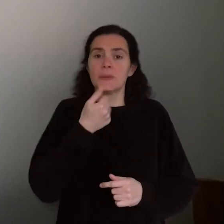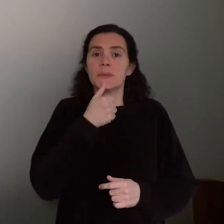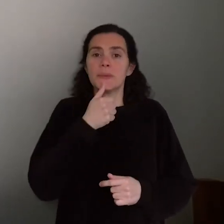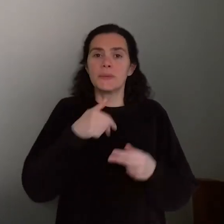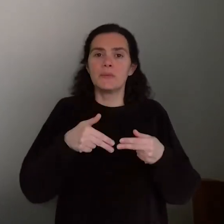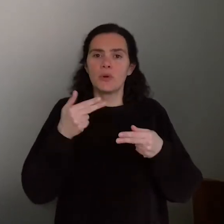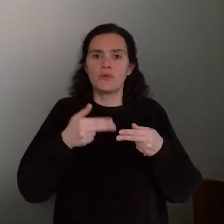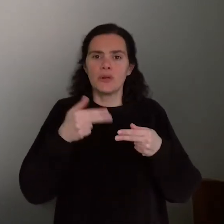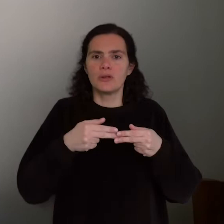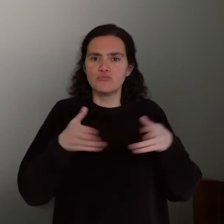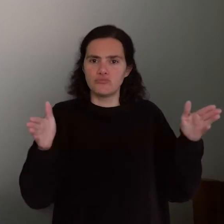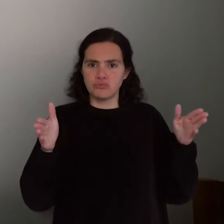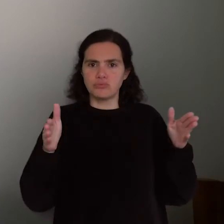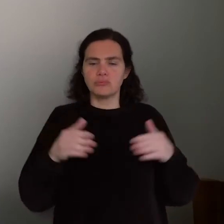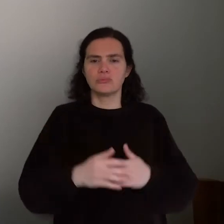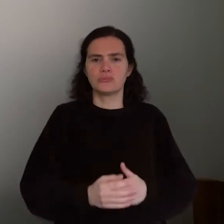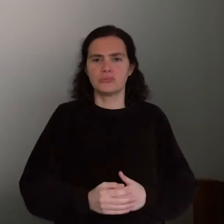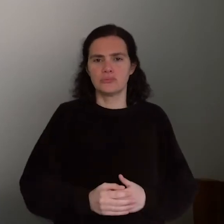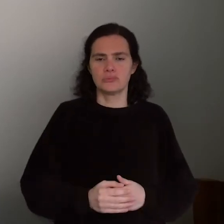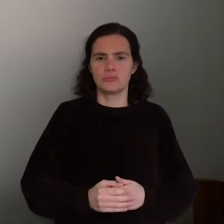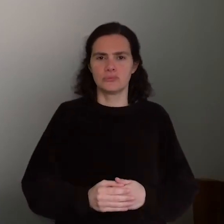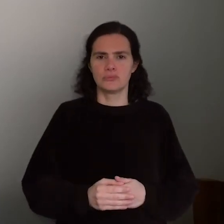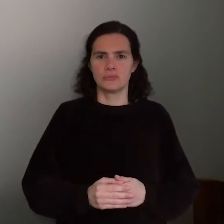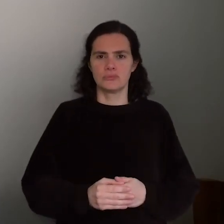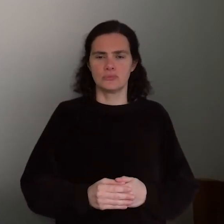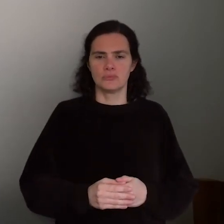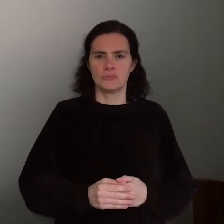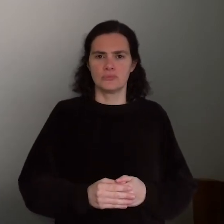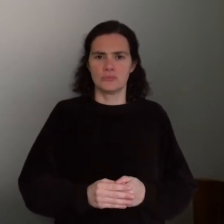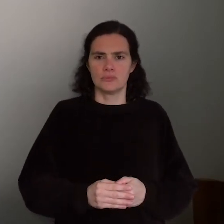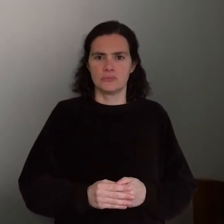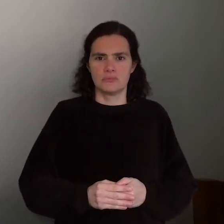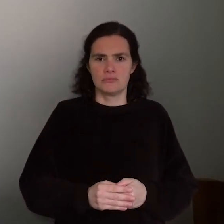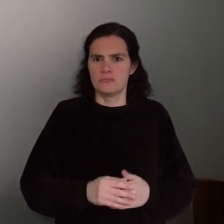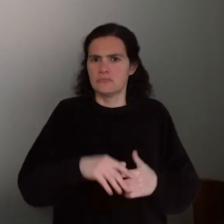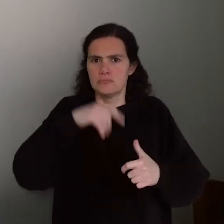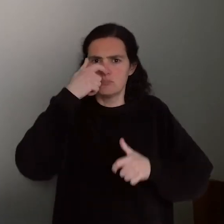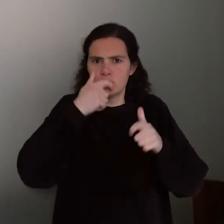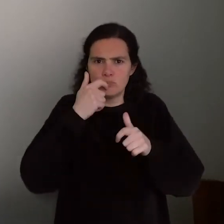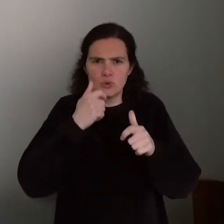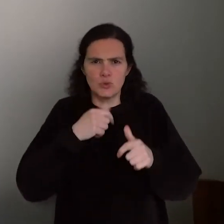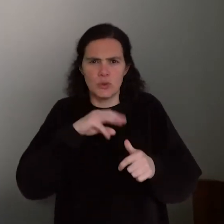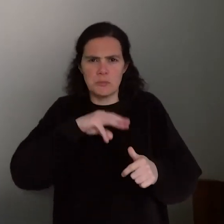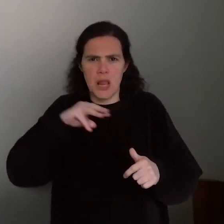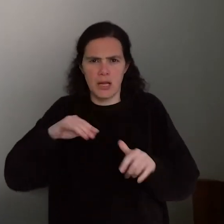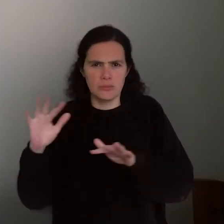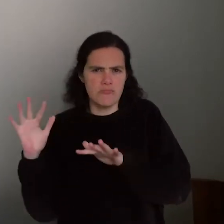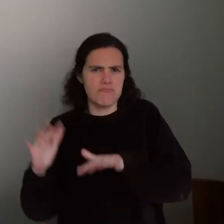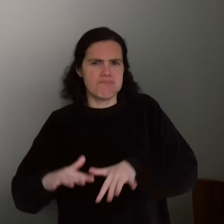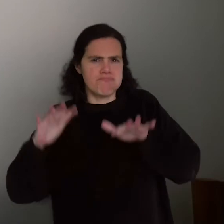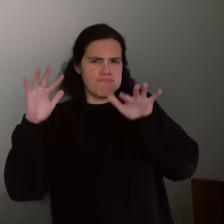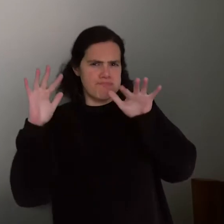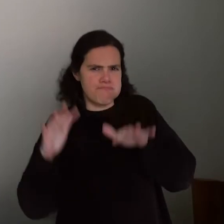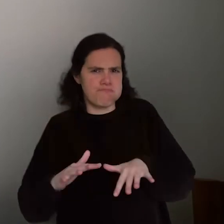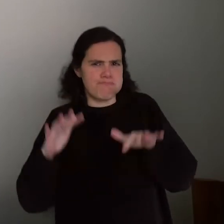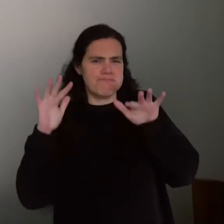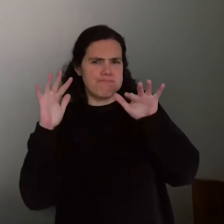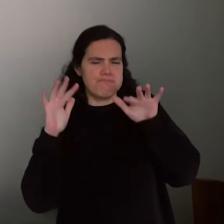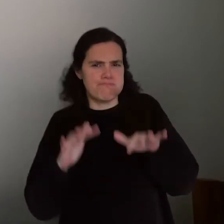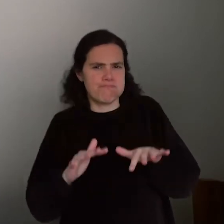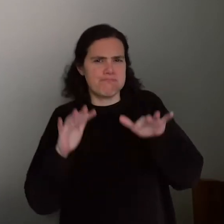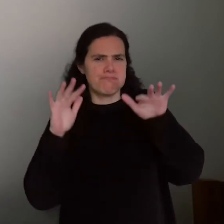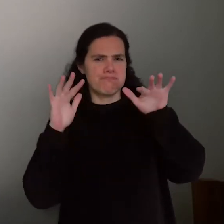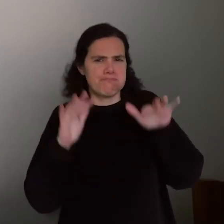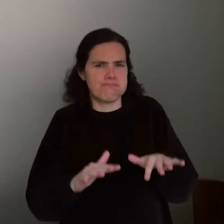fronteiras repentinamente e várias dezenas de milhares de pessoas decidiram